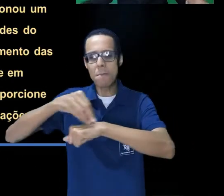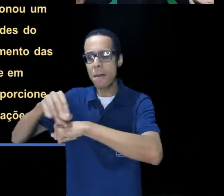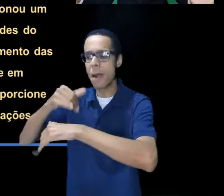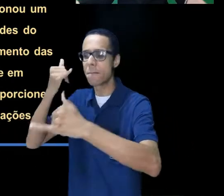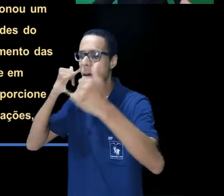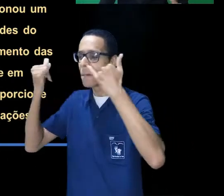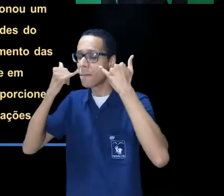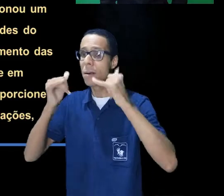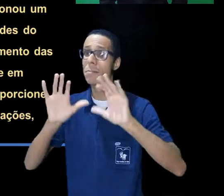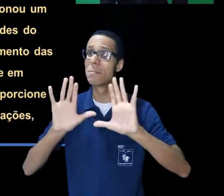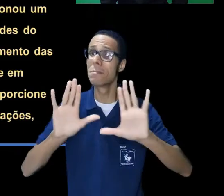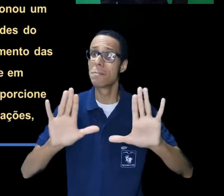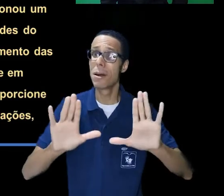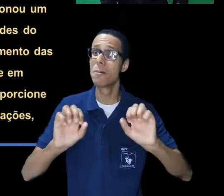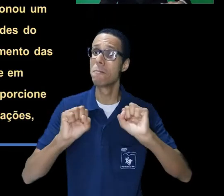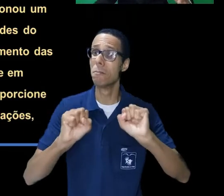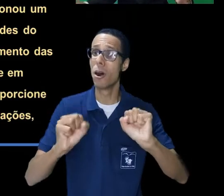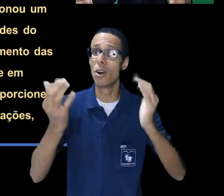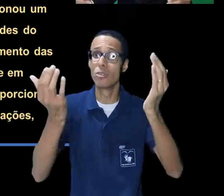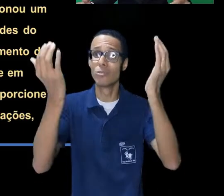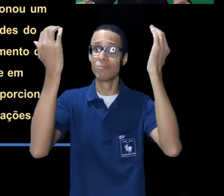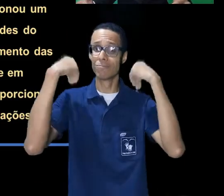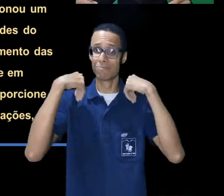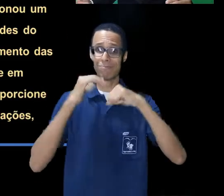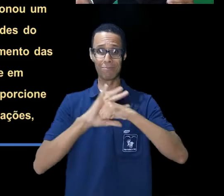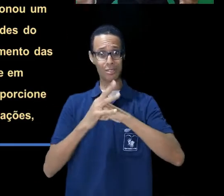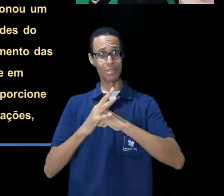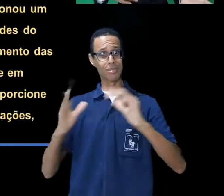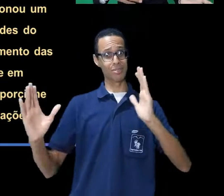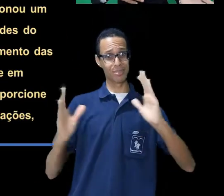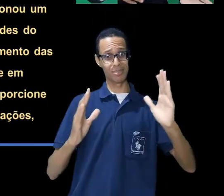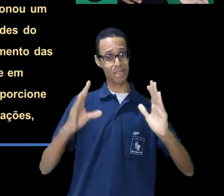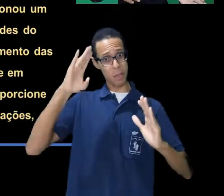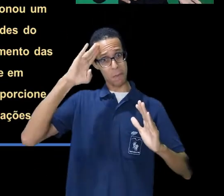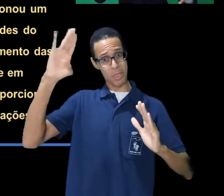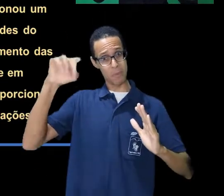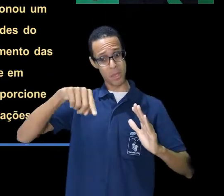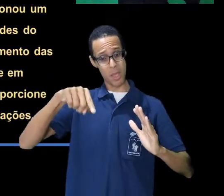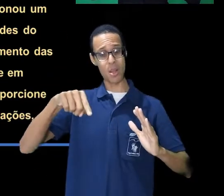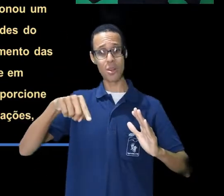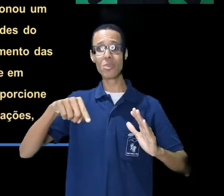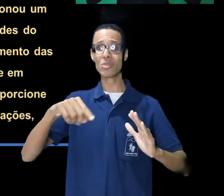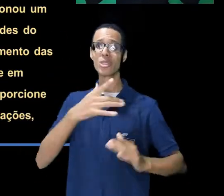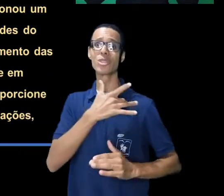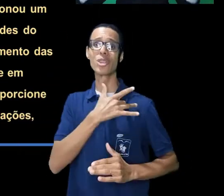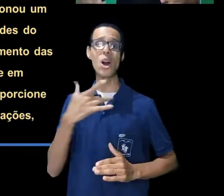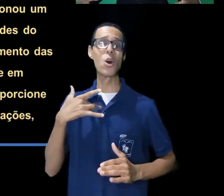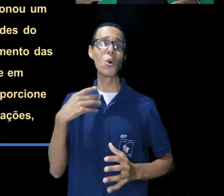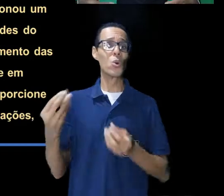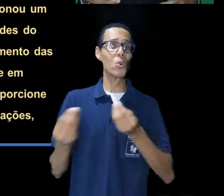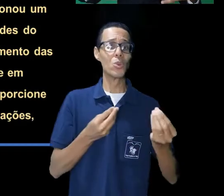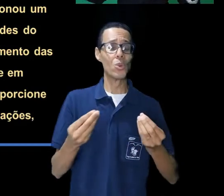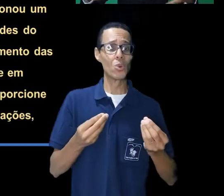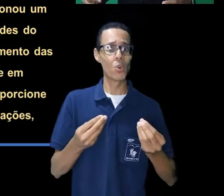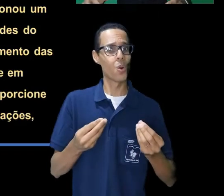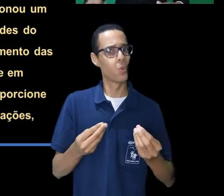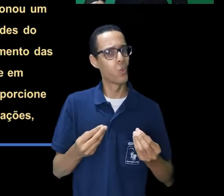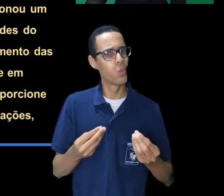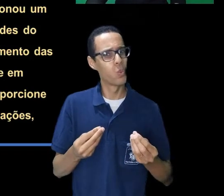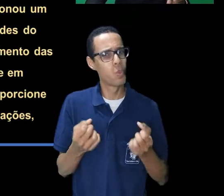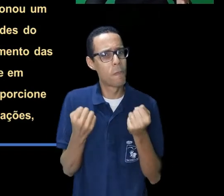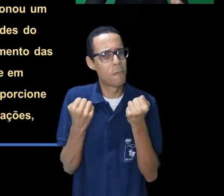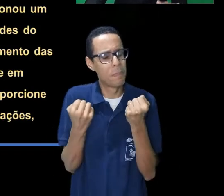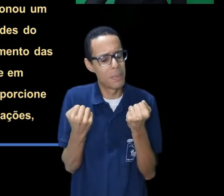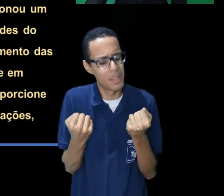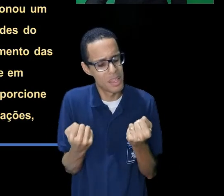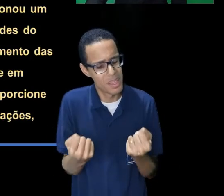Sabe-se que em quaisquer ambientes que nós trabalhamos, ainda que este nos dê a satisfação de estar e o prazer